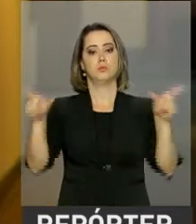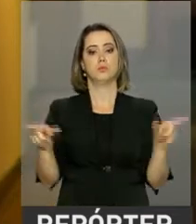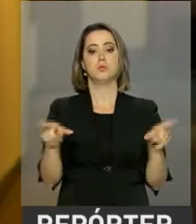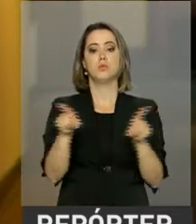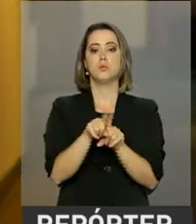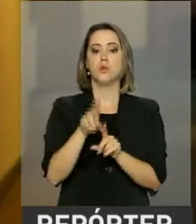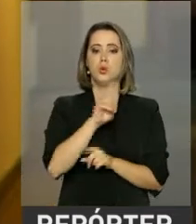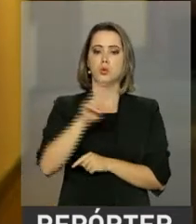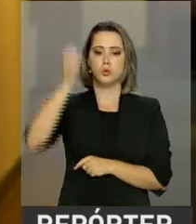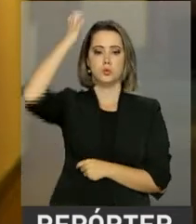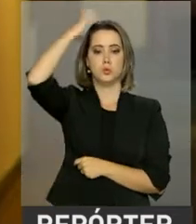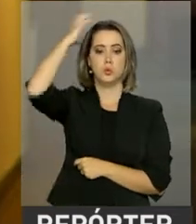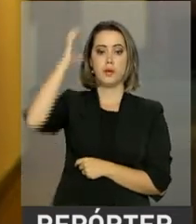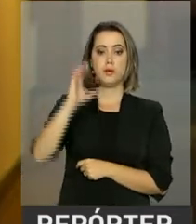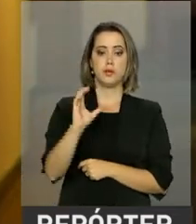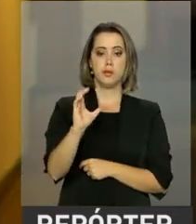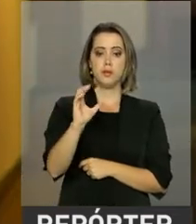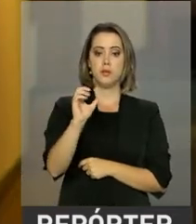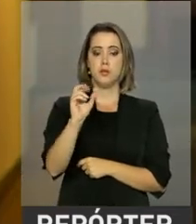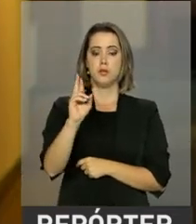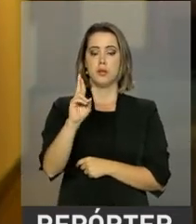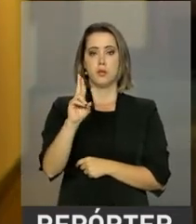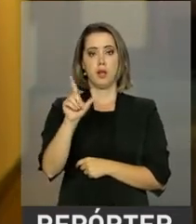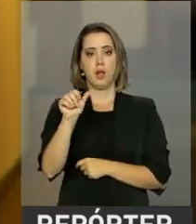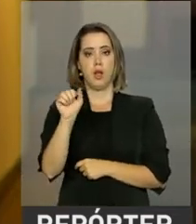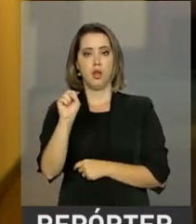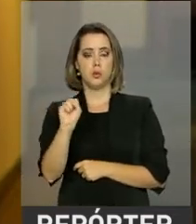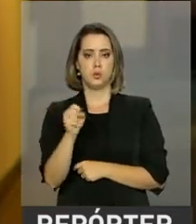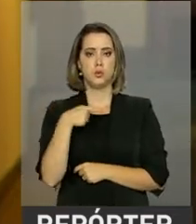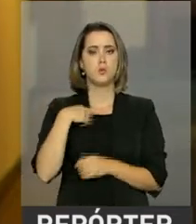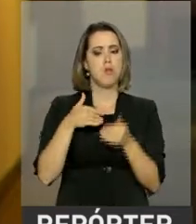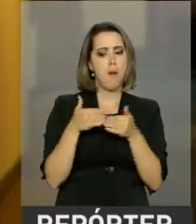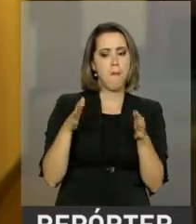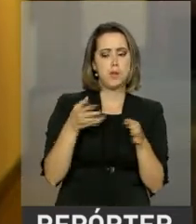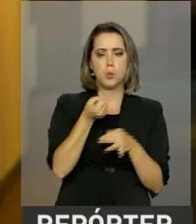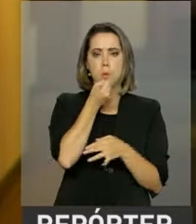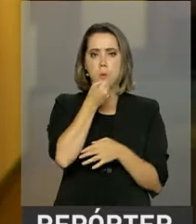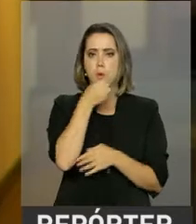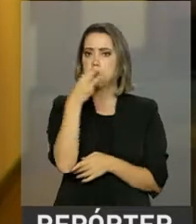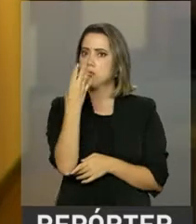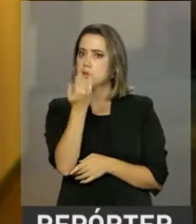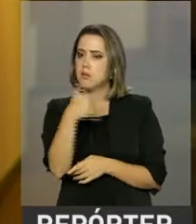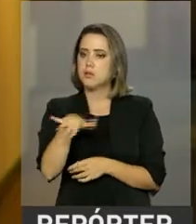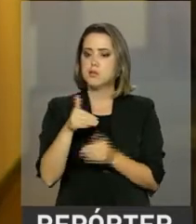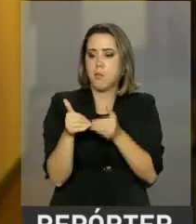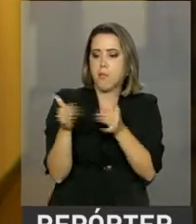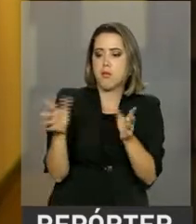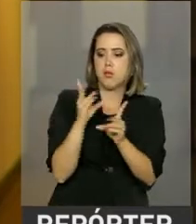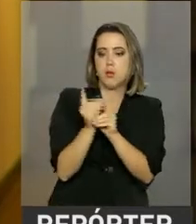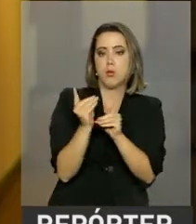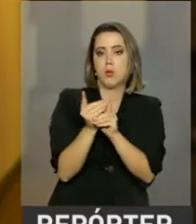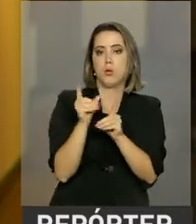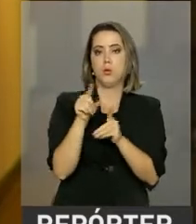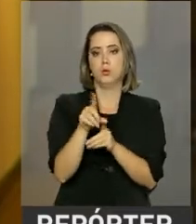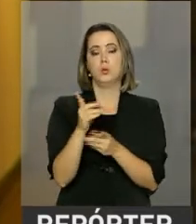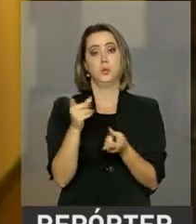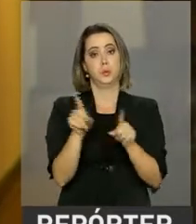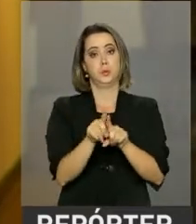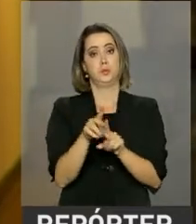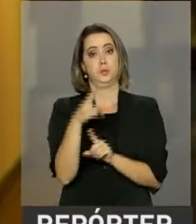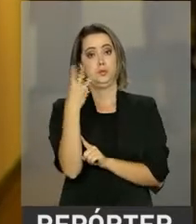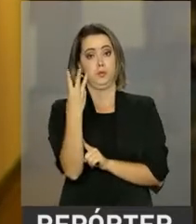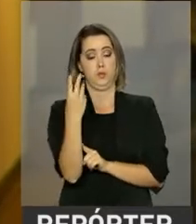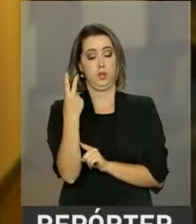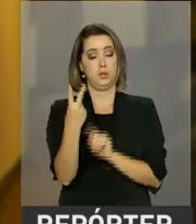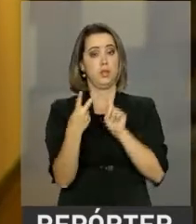participa do encontro com empresários. Ele, aliás, fez a abertura do encontro às três e meia da tarde. O fórum está dividido em dois módulos